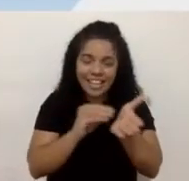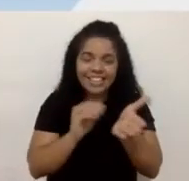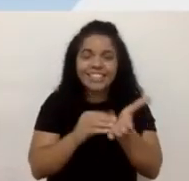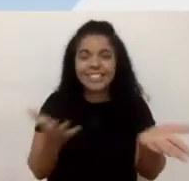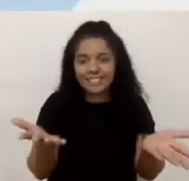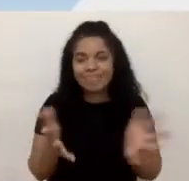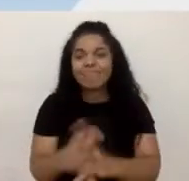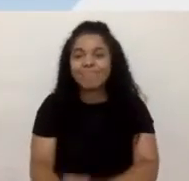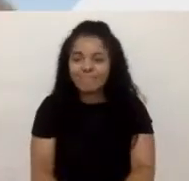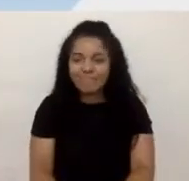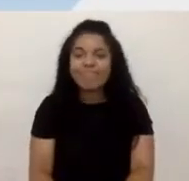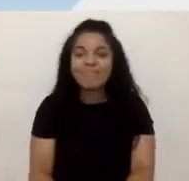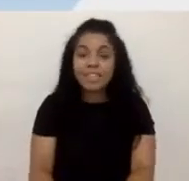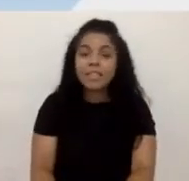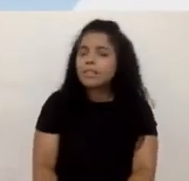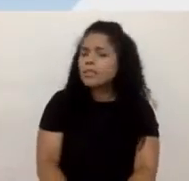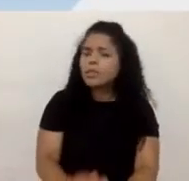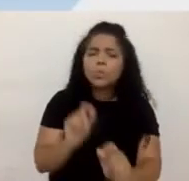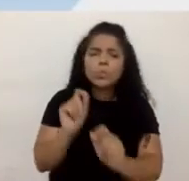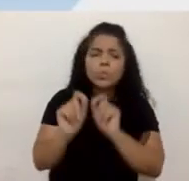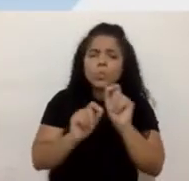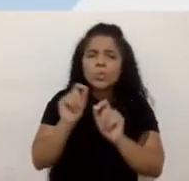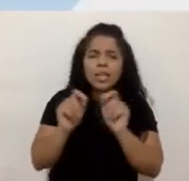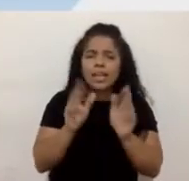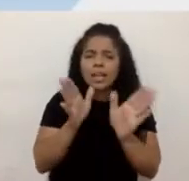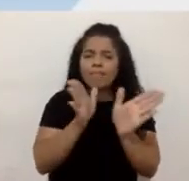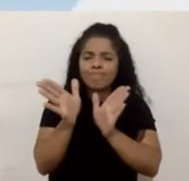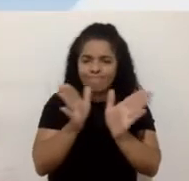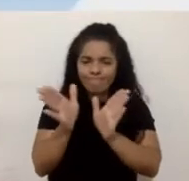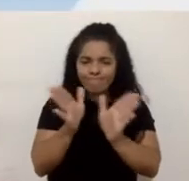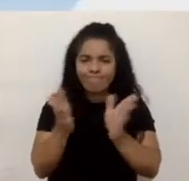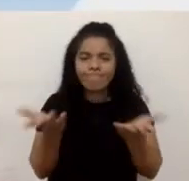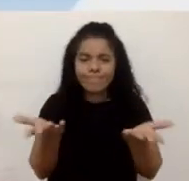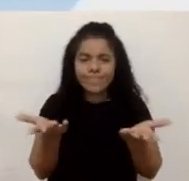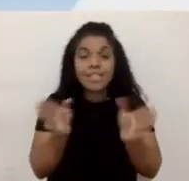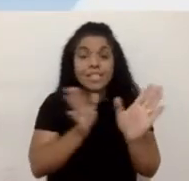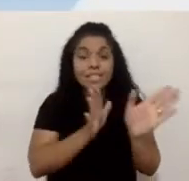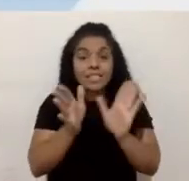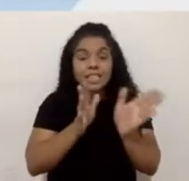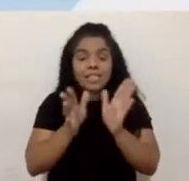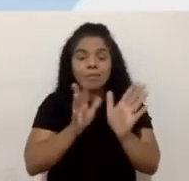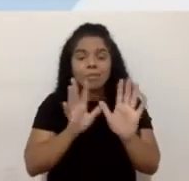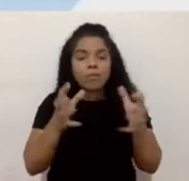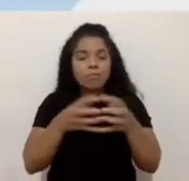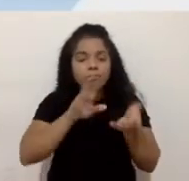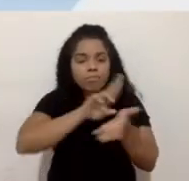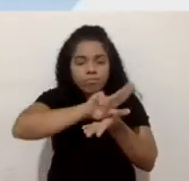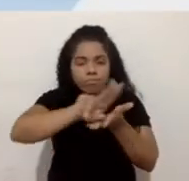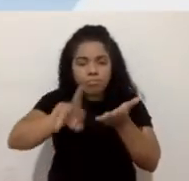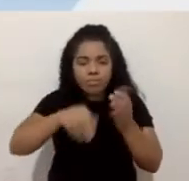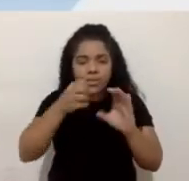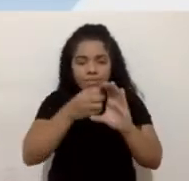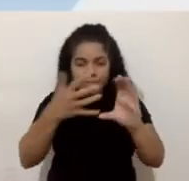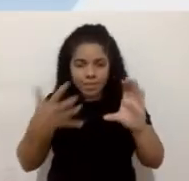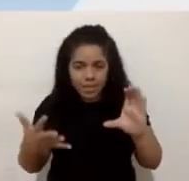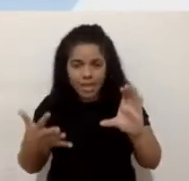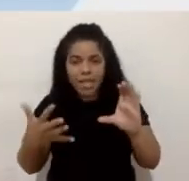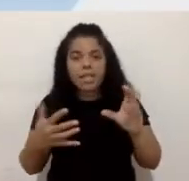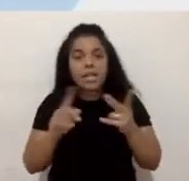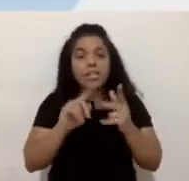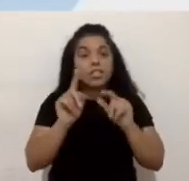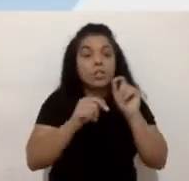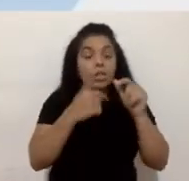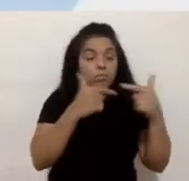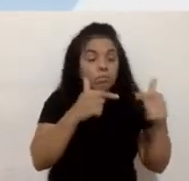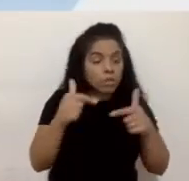O que é exatamente acessibilidade? A acessibilidade é um conjunto de características, seja de um serviço digital, ou um